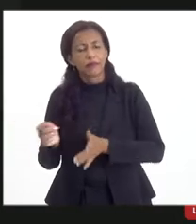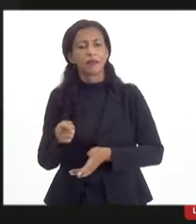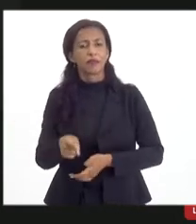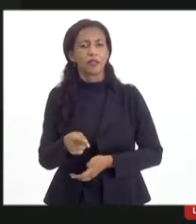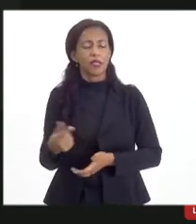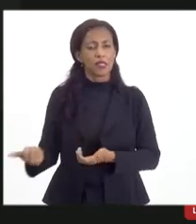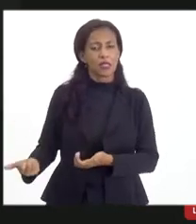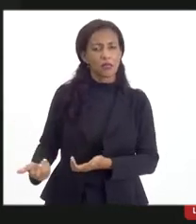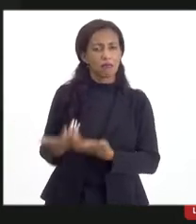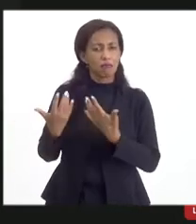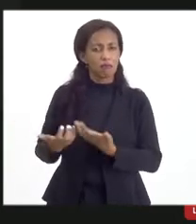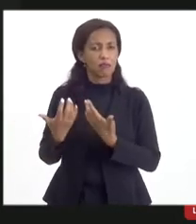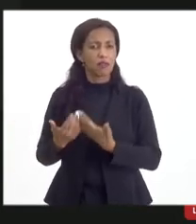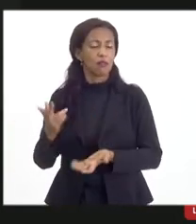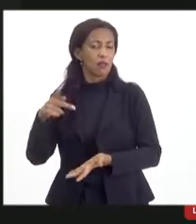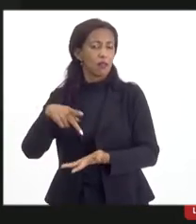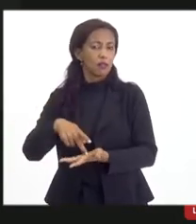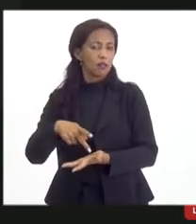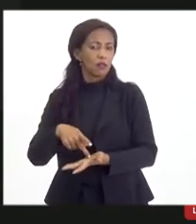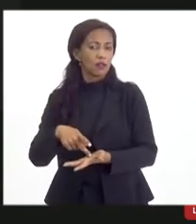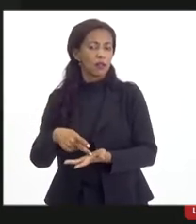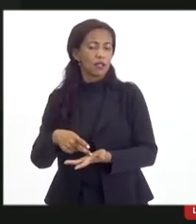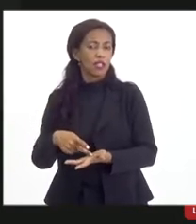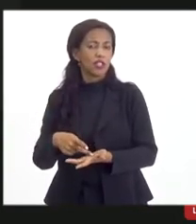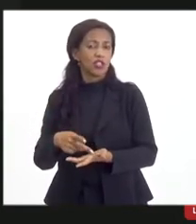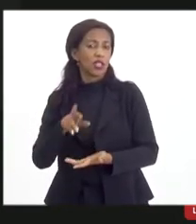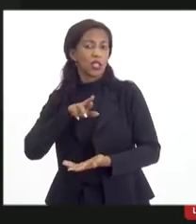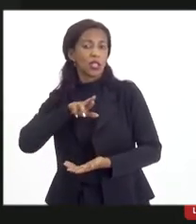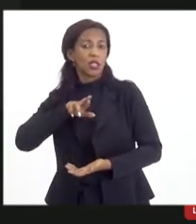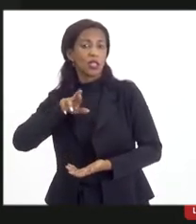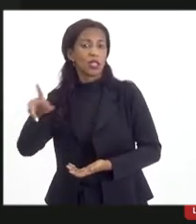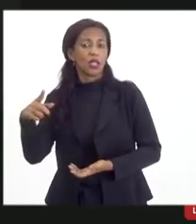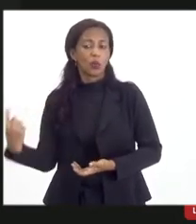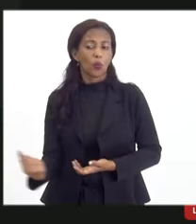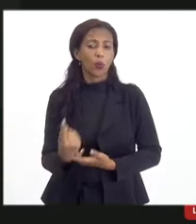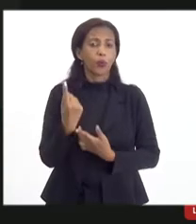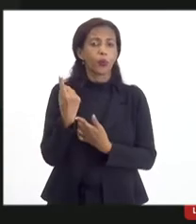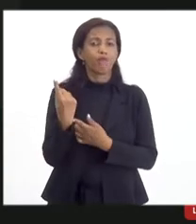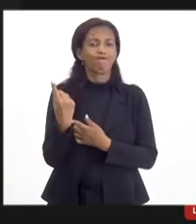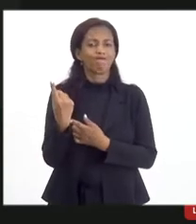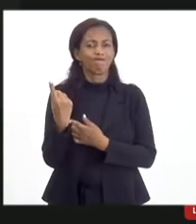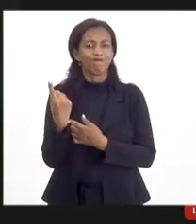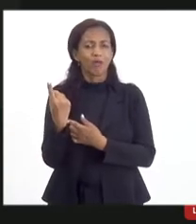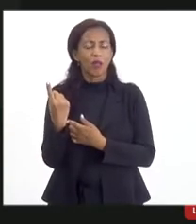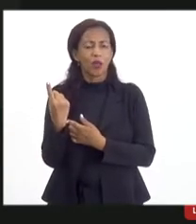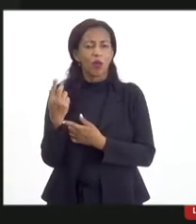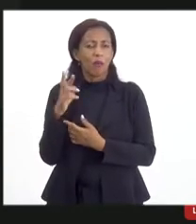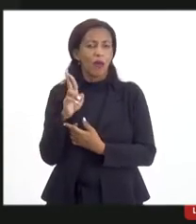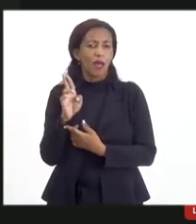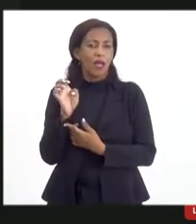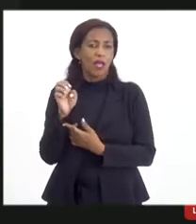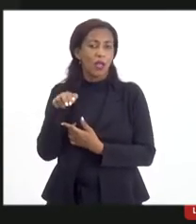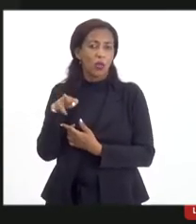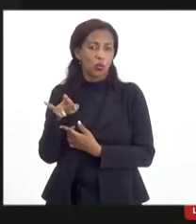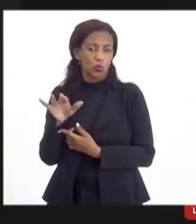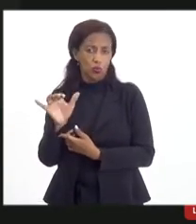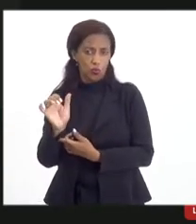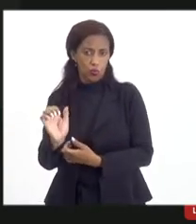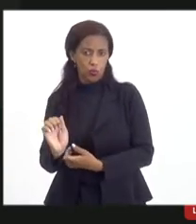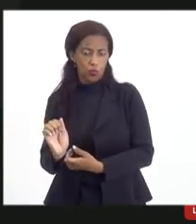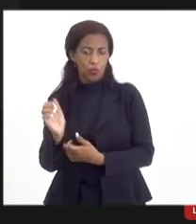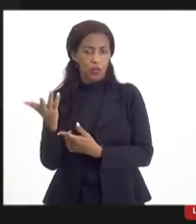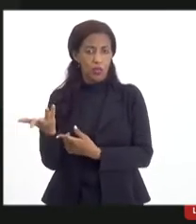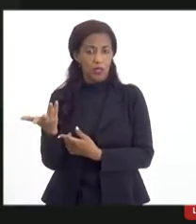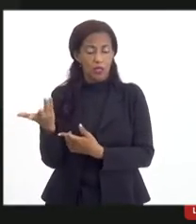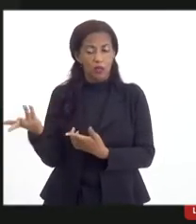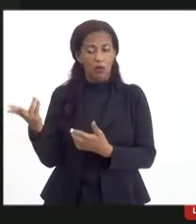incentivo seja realmente de estímulo e não unicamente uma renúncia, né? Então, acho que a título de